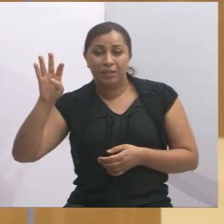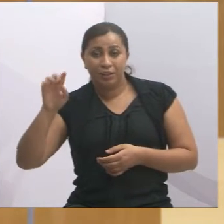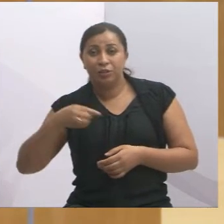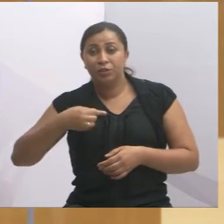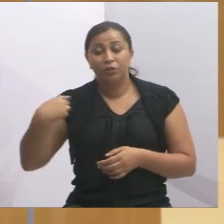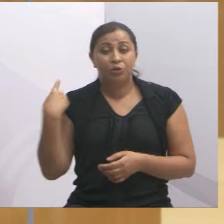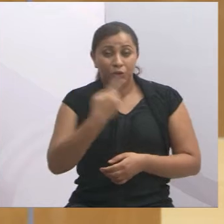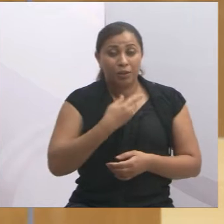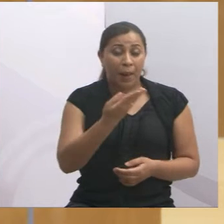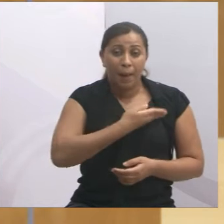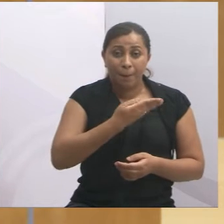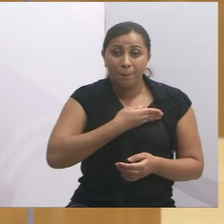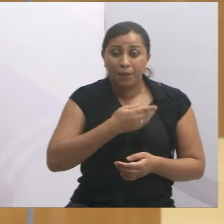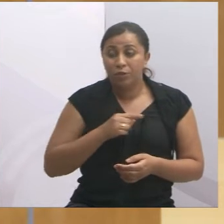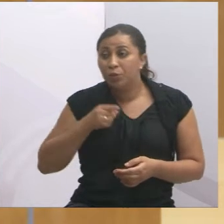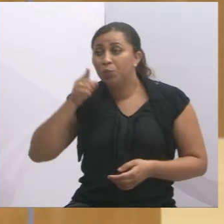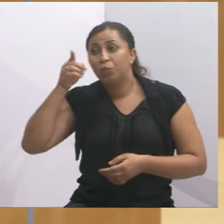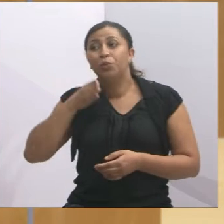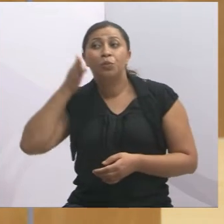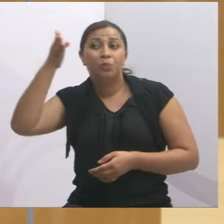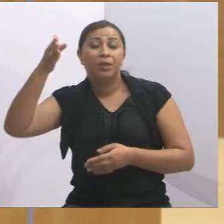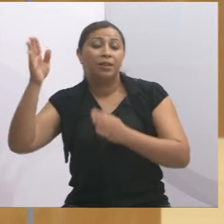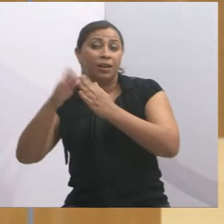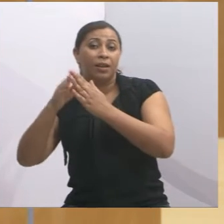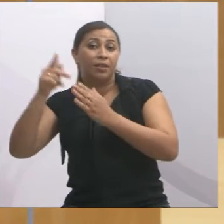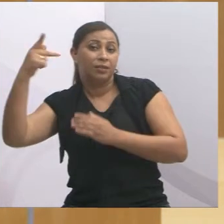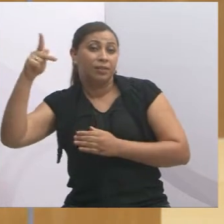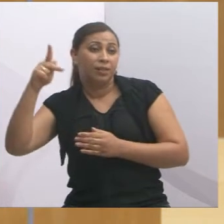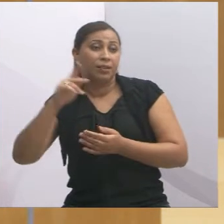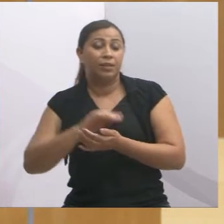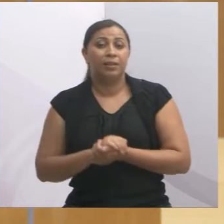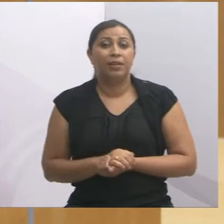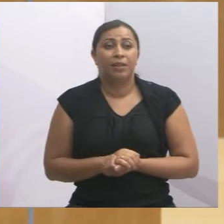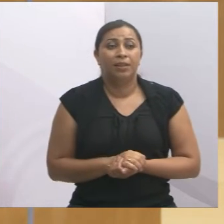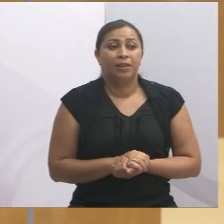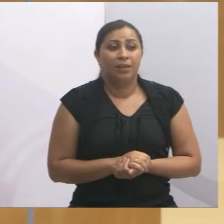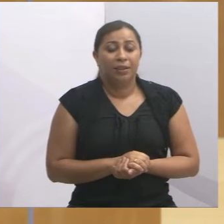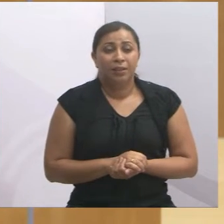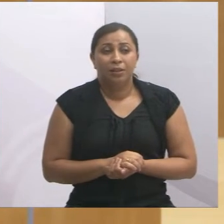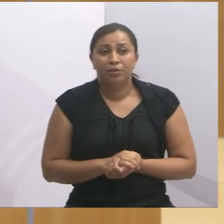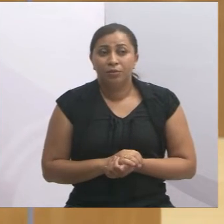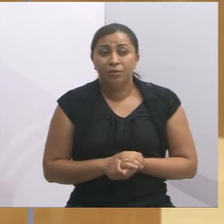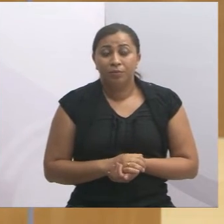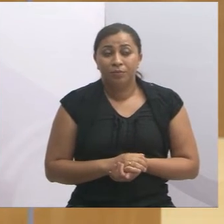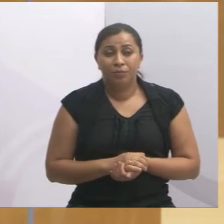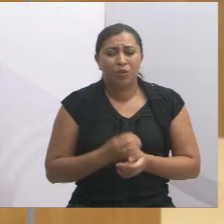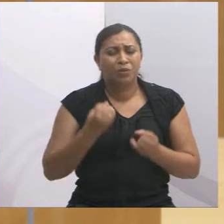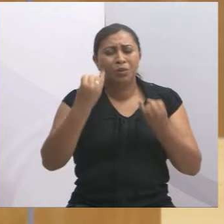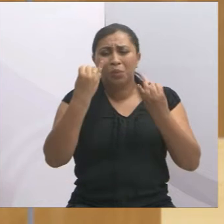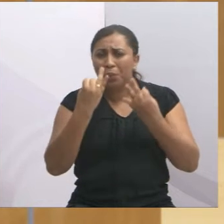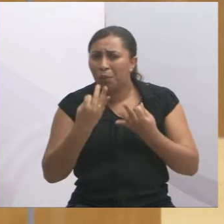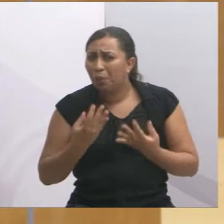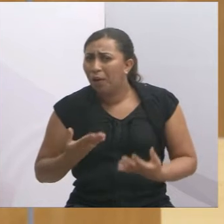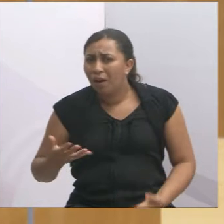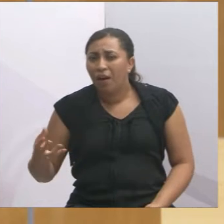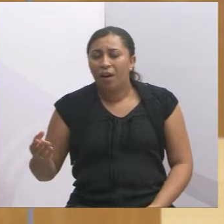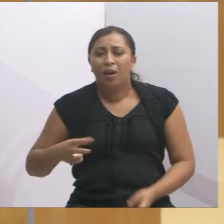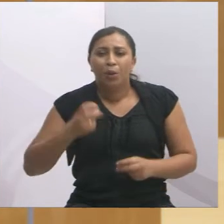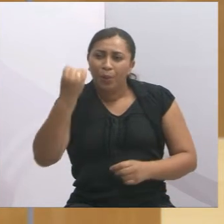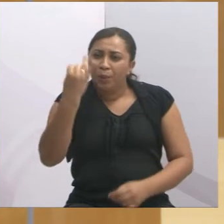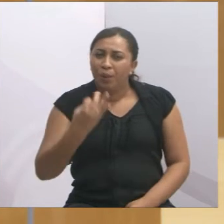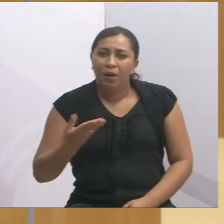de eu ir na casa dele, de ele ir na minha casa, com a família dele, então olha o que a vereança me proporcionou, quantas amizades eu ganhei,